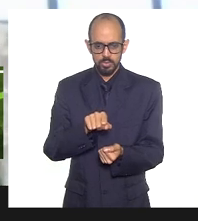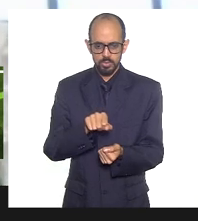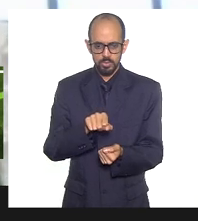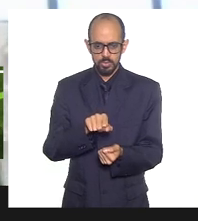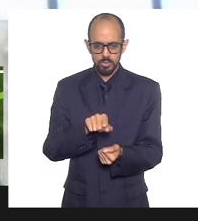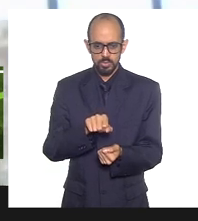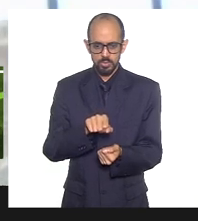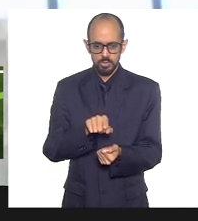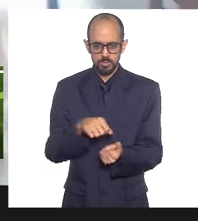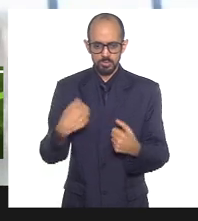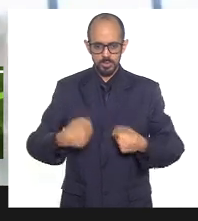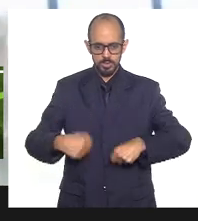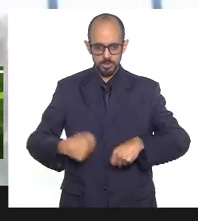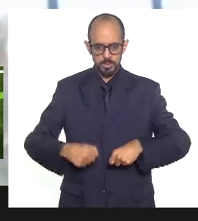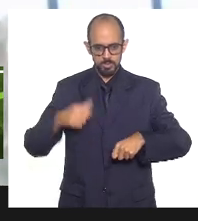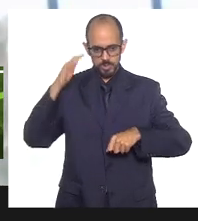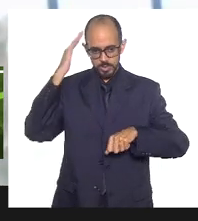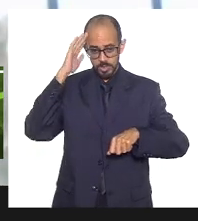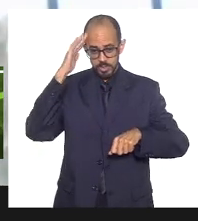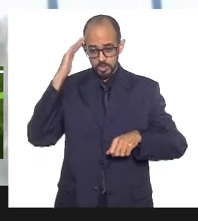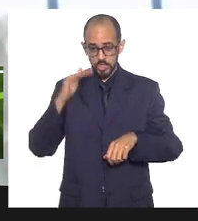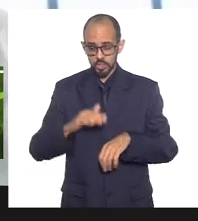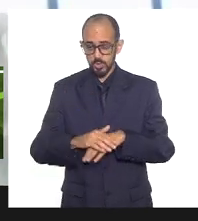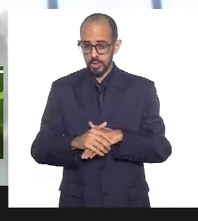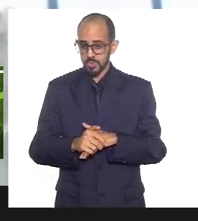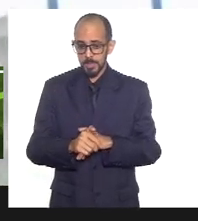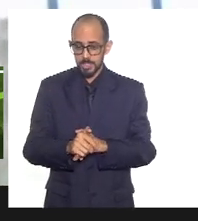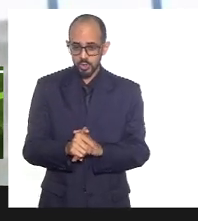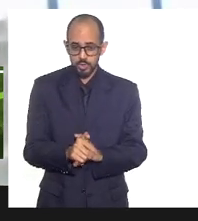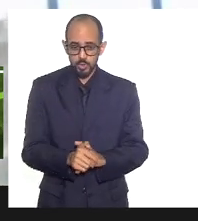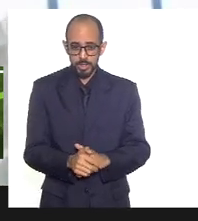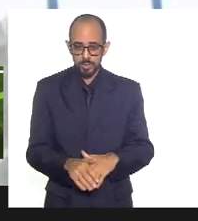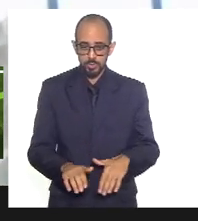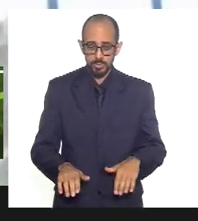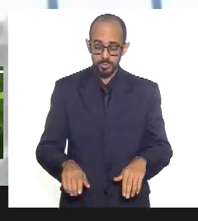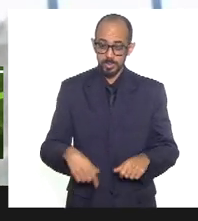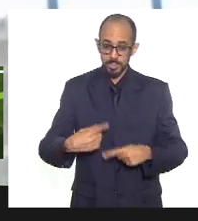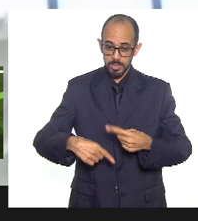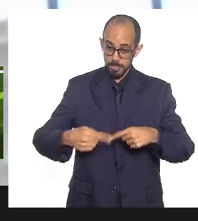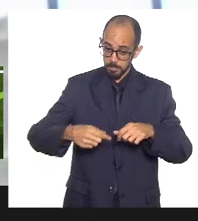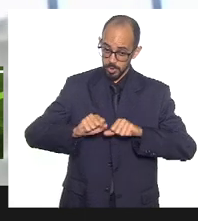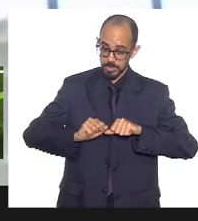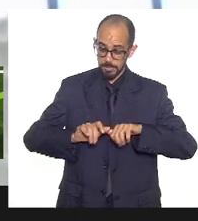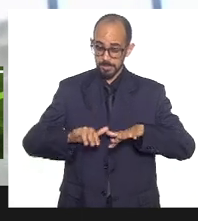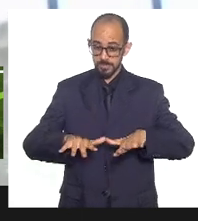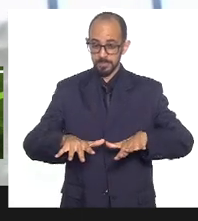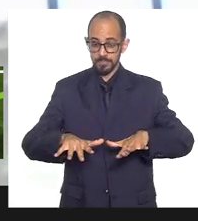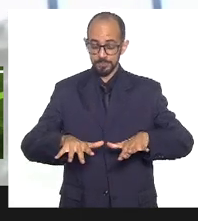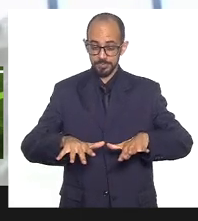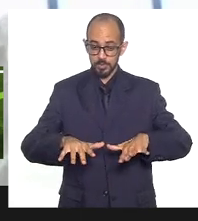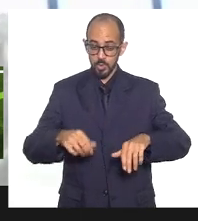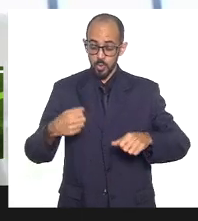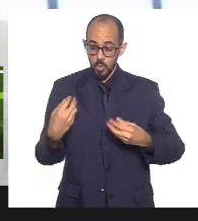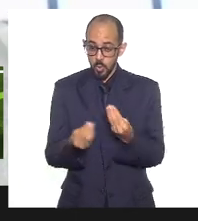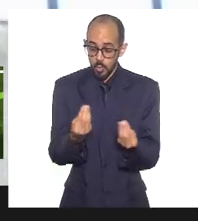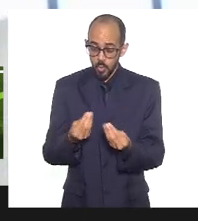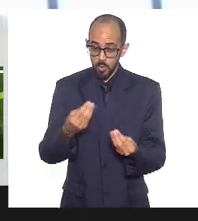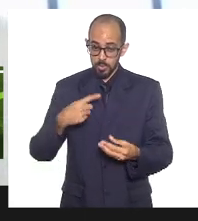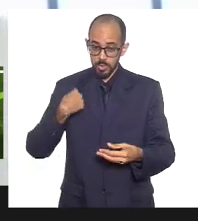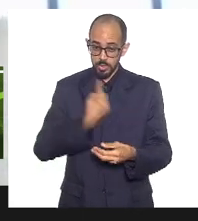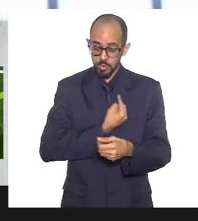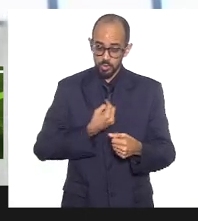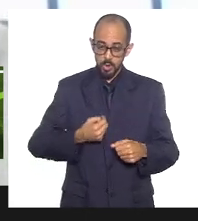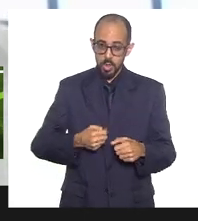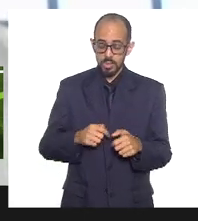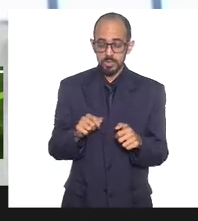Nós temos que entender a pós-pandemia como nós faremos todos os